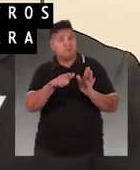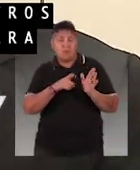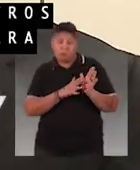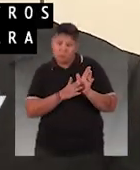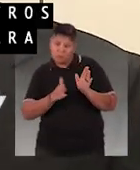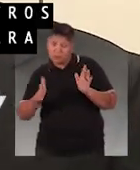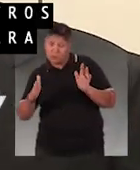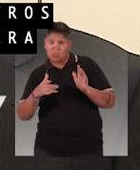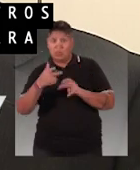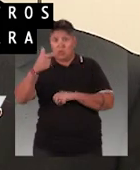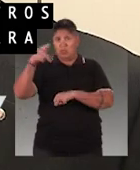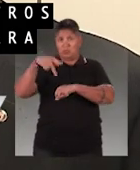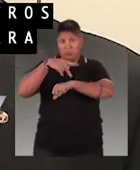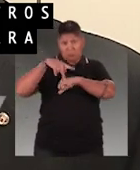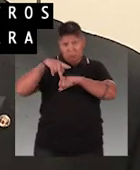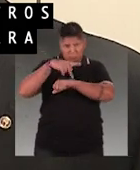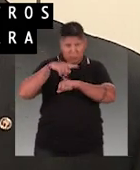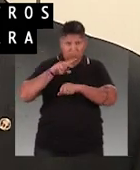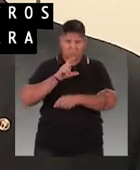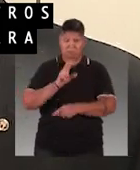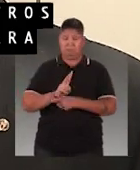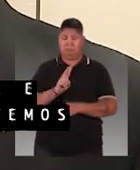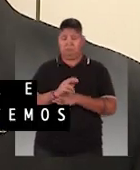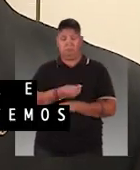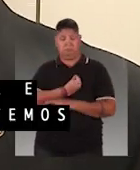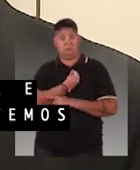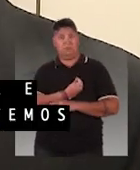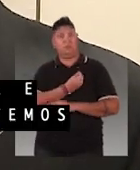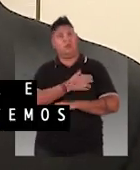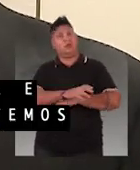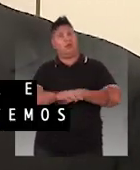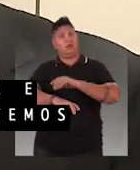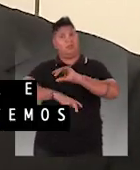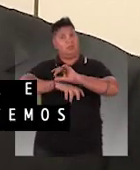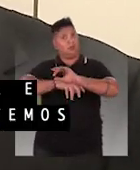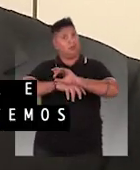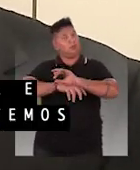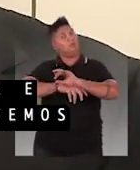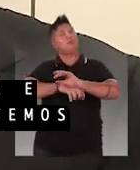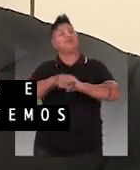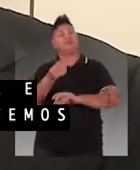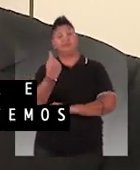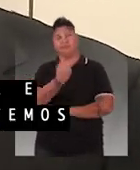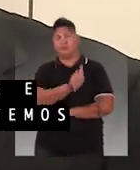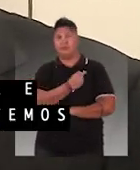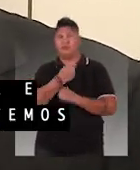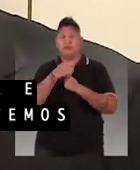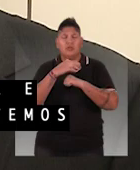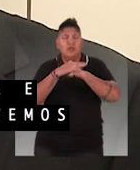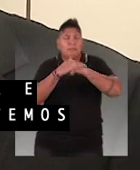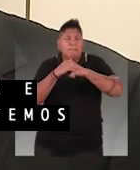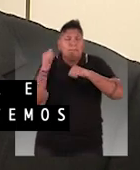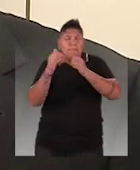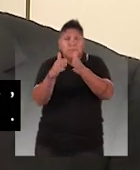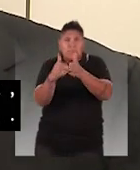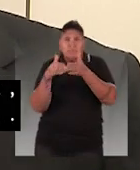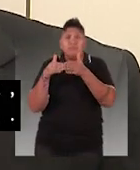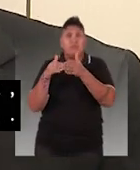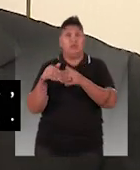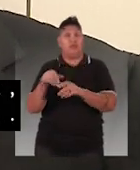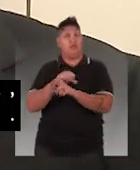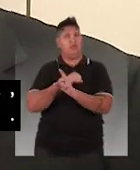pelo caminho que outros países estão indo para proteger mais a vida e o meio ambiente, nós temos que